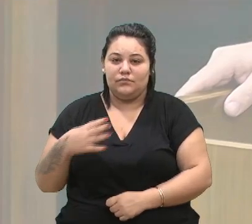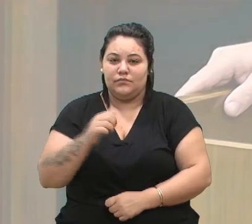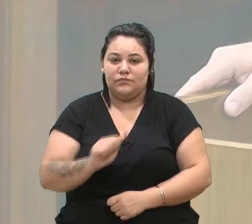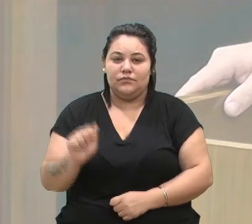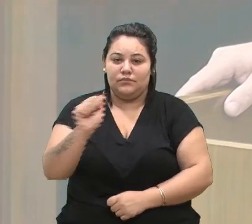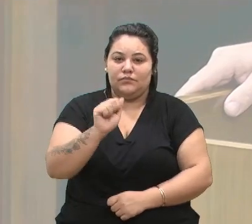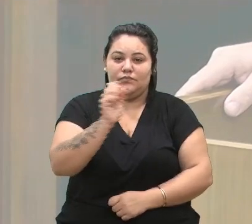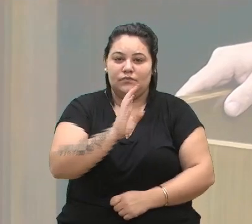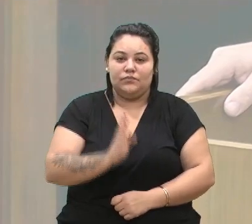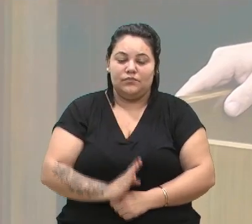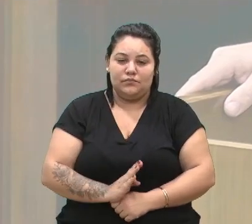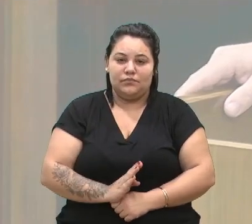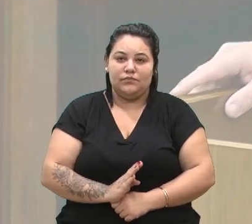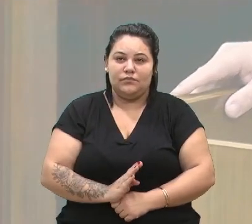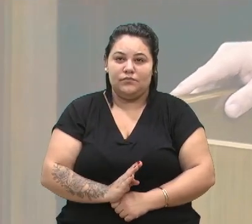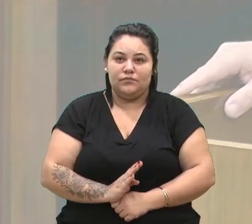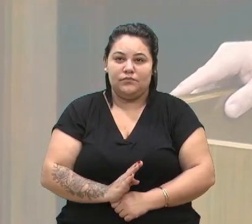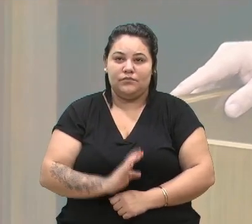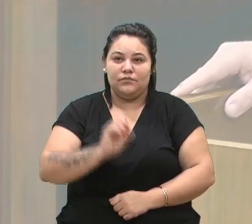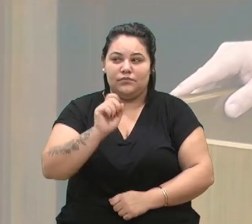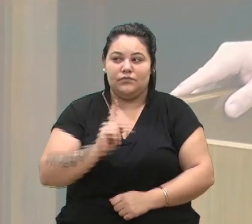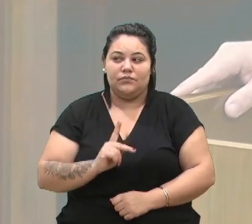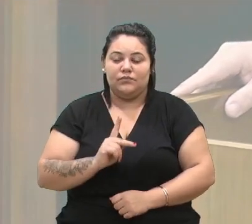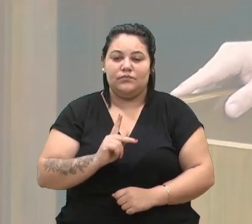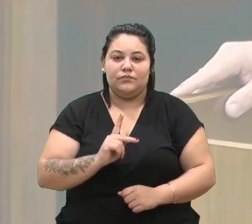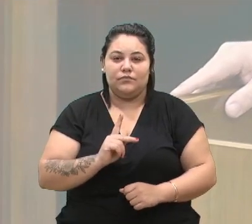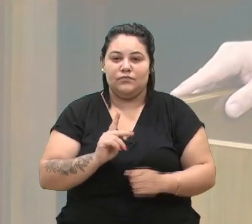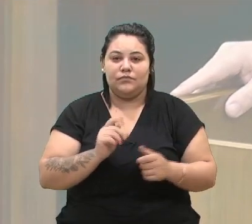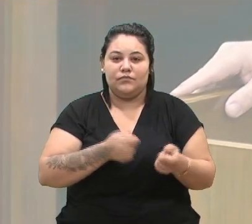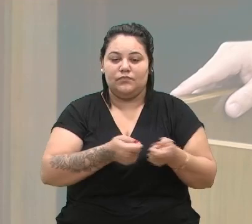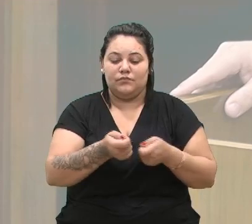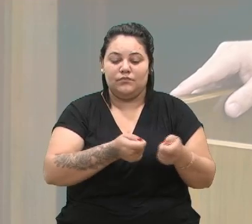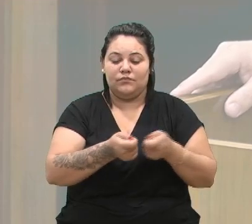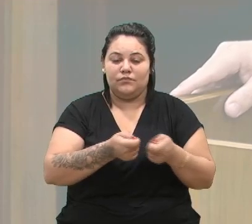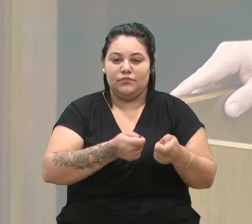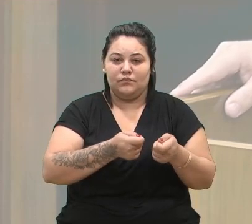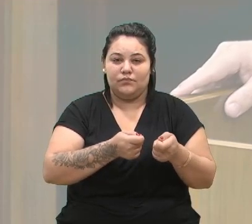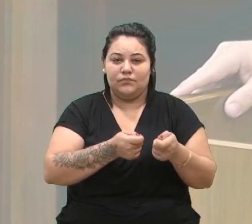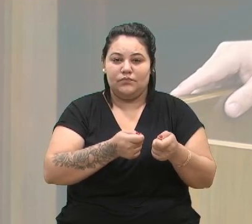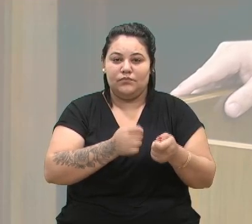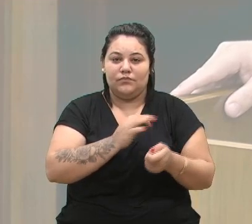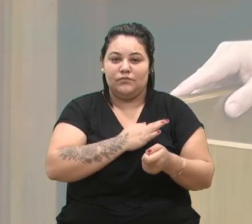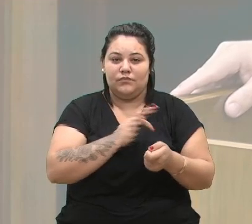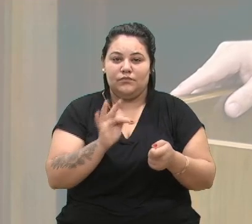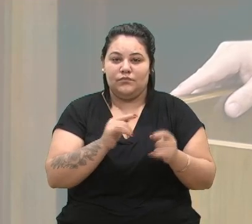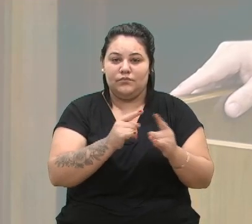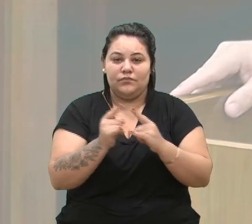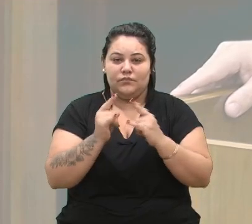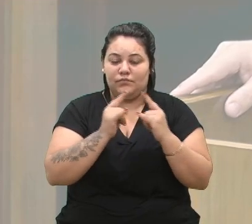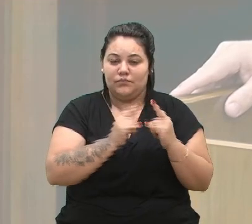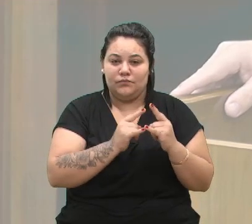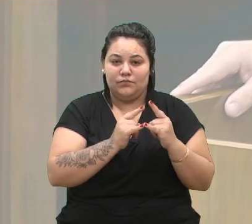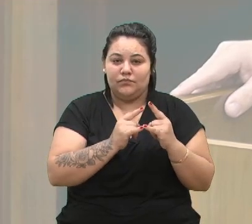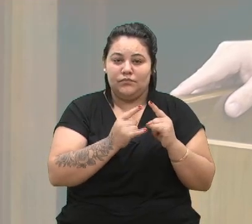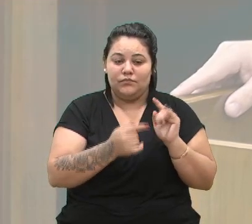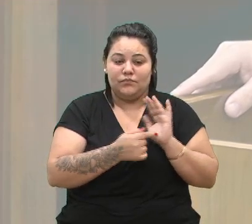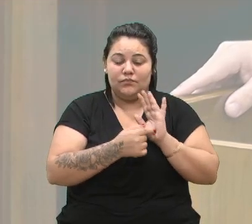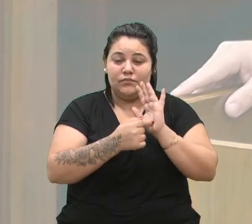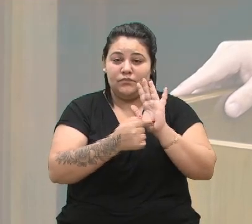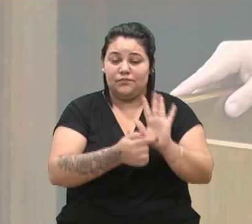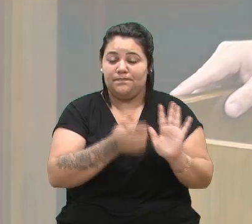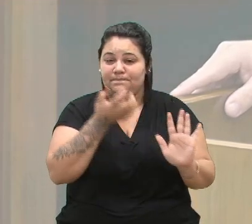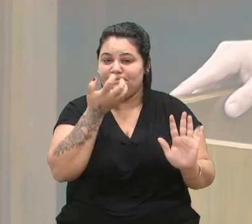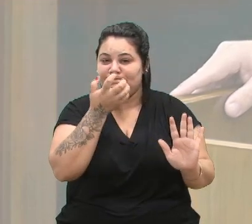Dirigentes de Instituições Federais de Ensino Superior, Andifes, manifestou sua indignação com o